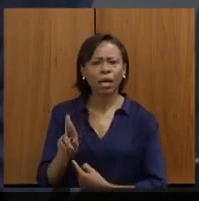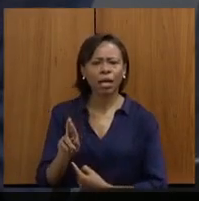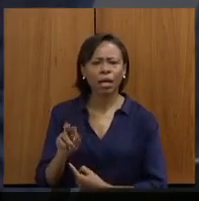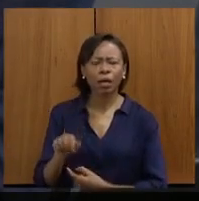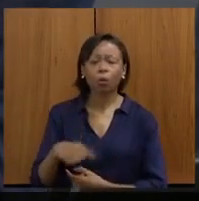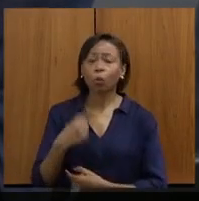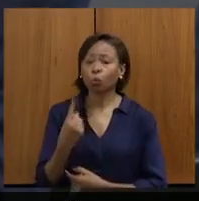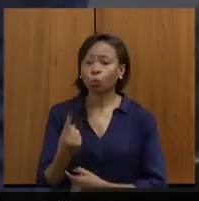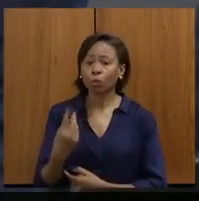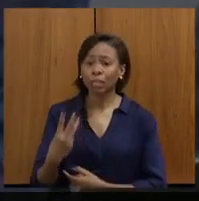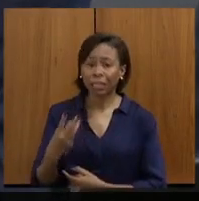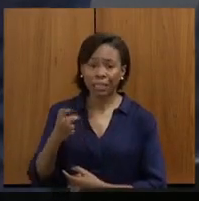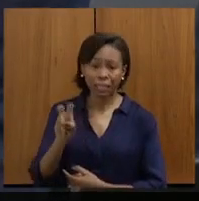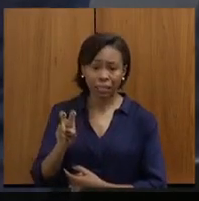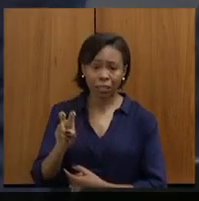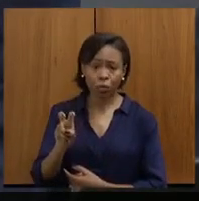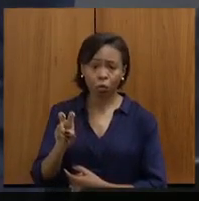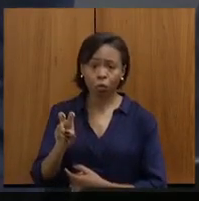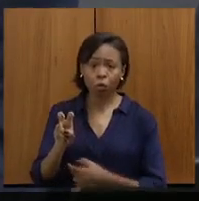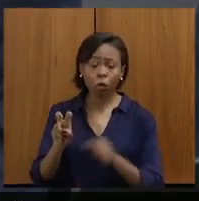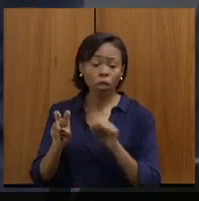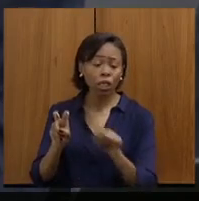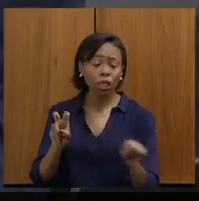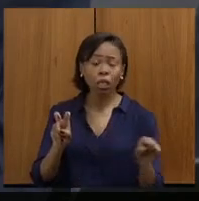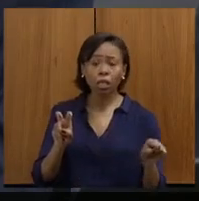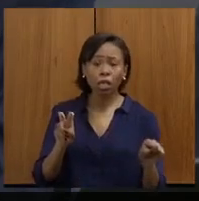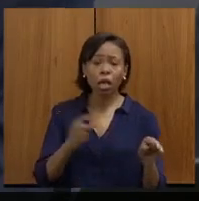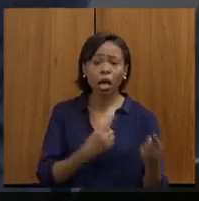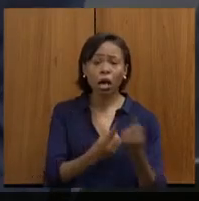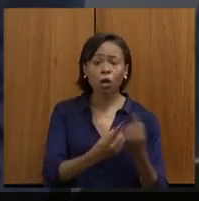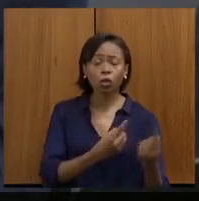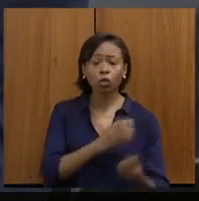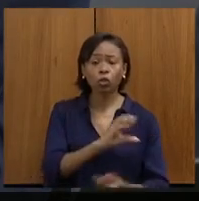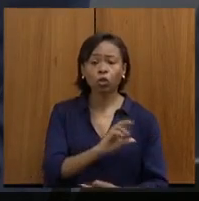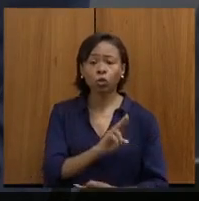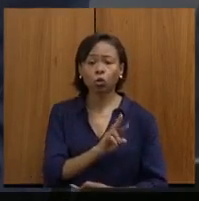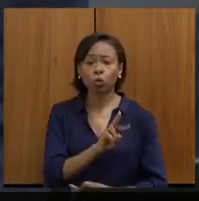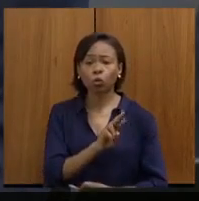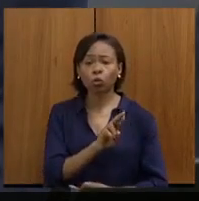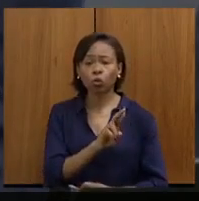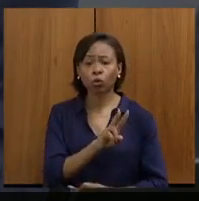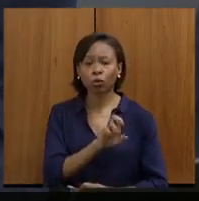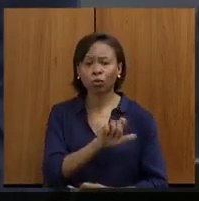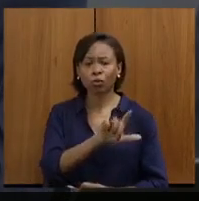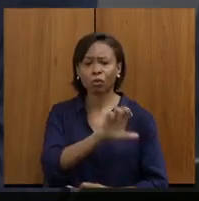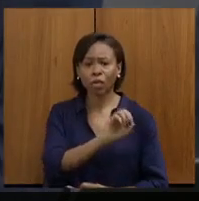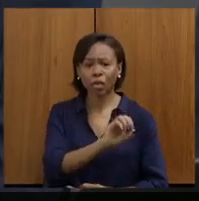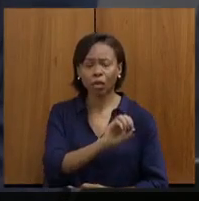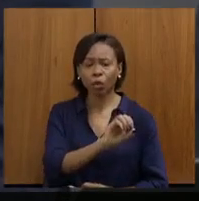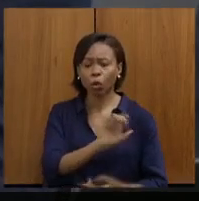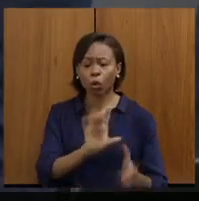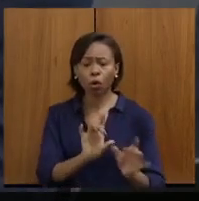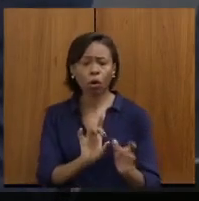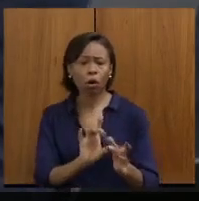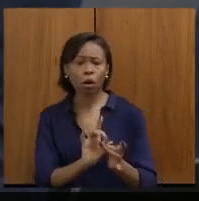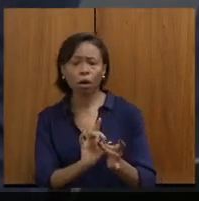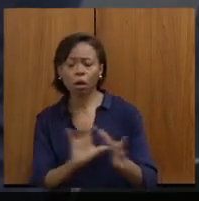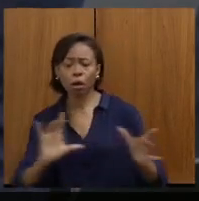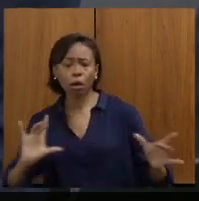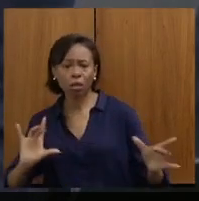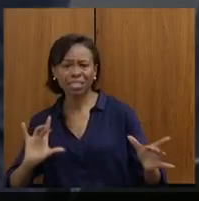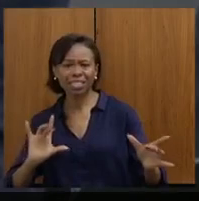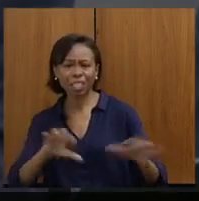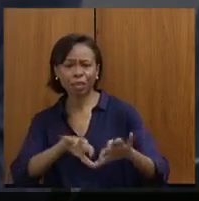está desconectada da rodovia de Corvelo para a Via dos Cristais, de Corvelo para Codesburgo e com